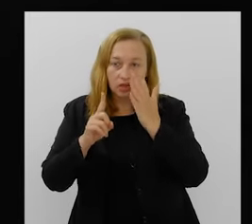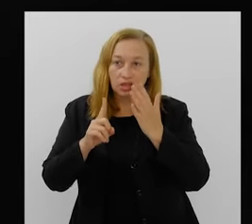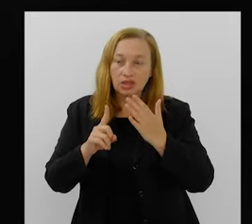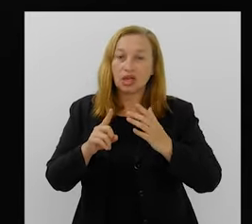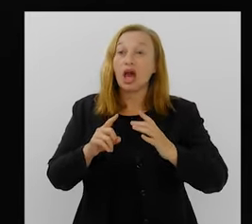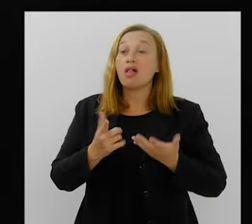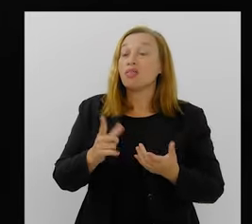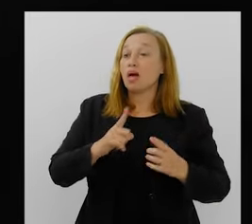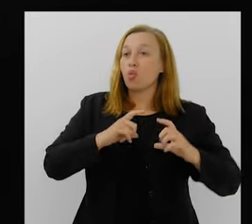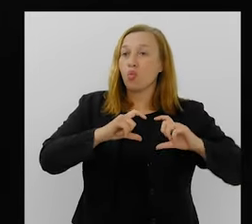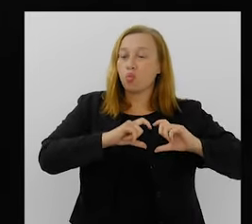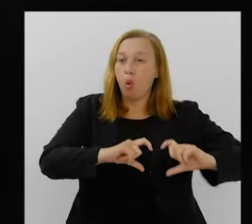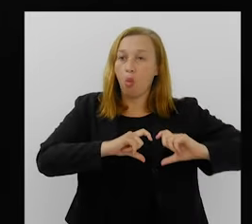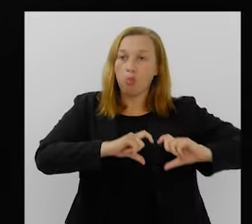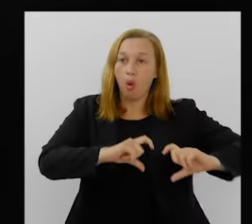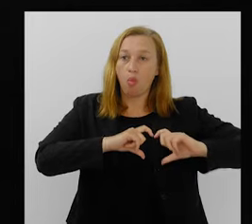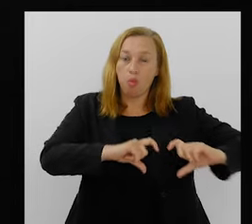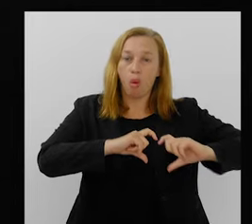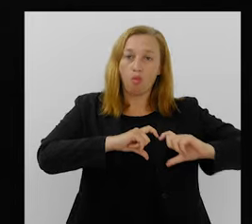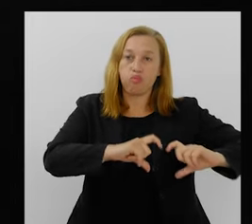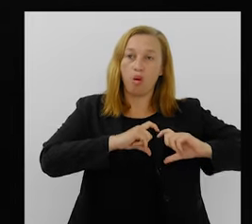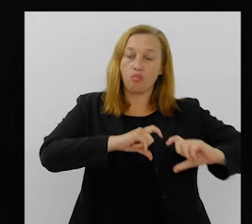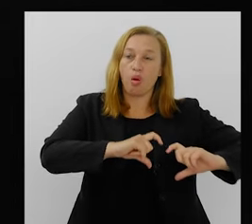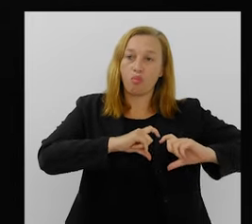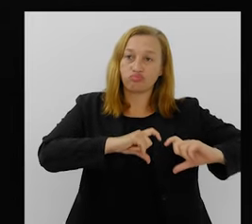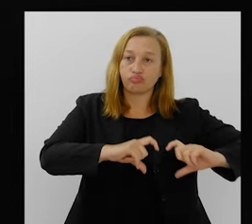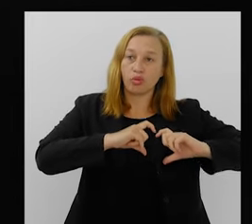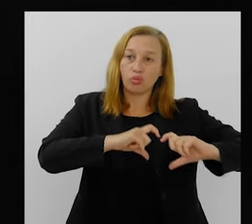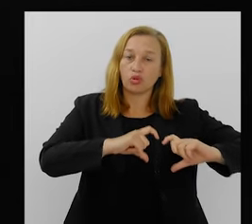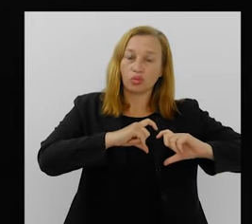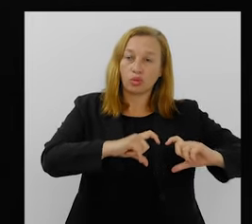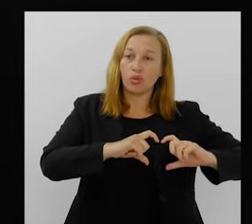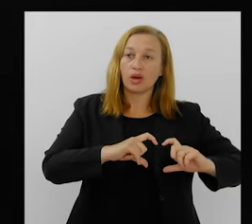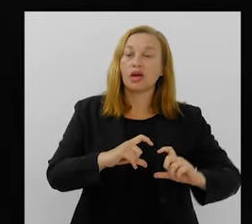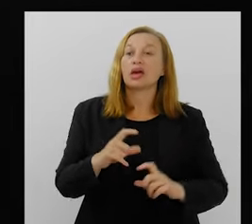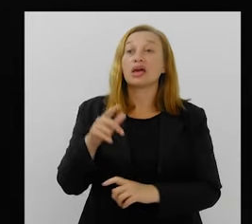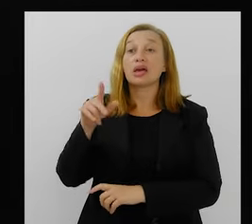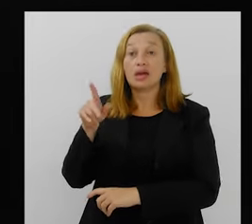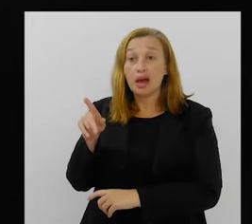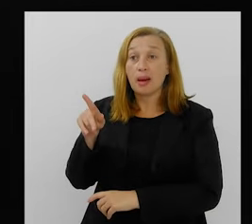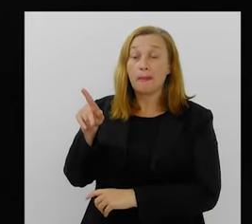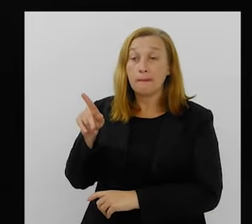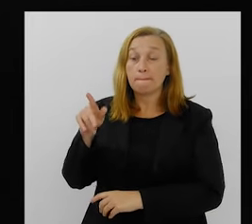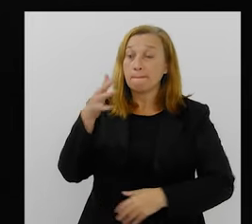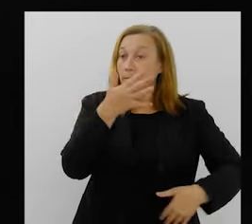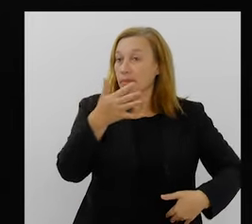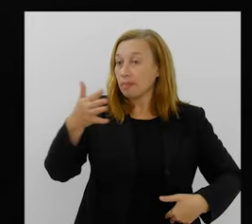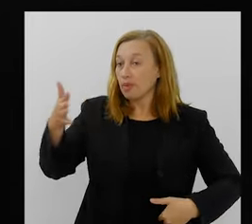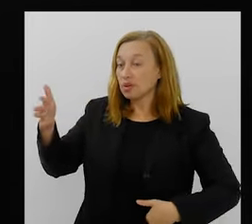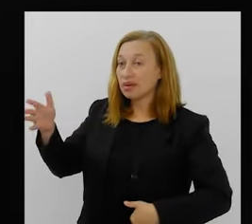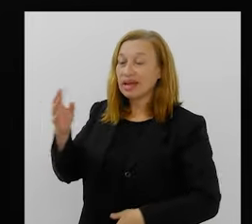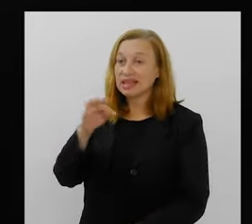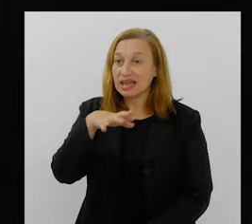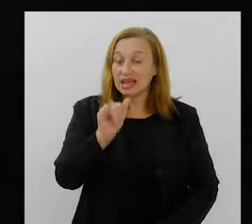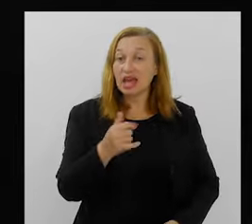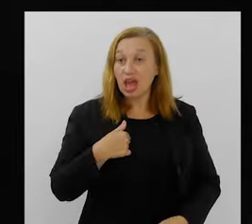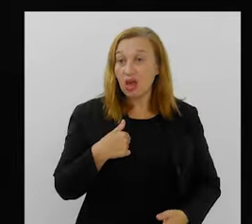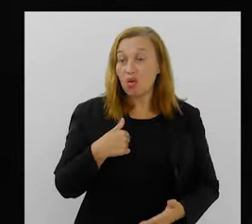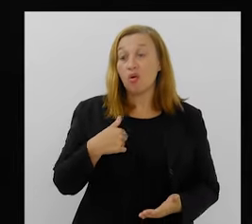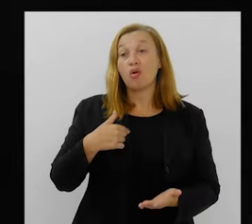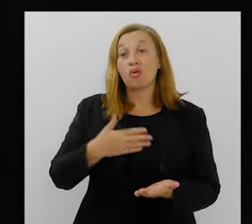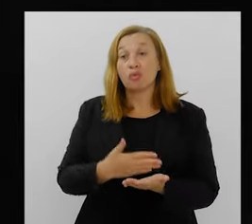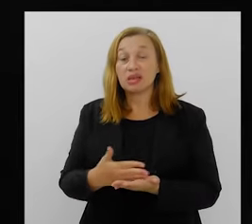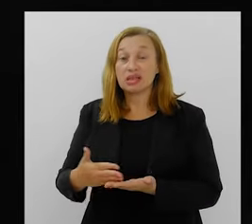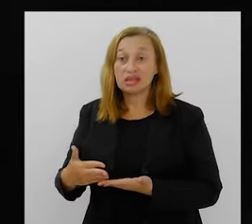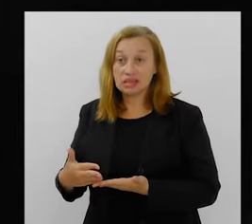explode coração, e a porta-bandeira era a Taninha. Sim, E aí, quando eu comecei na escola menina, eu comecei a aula, virei passista.